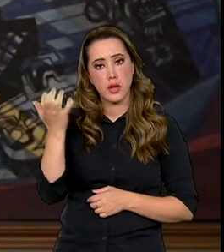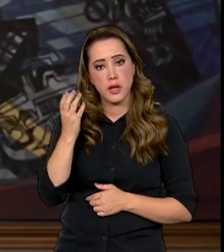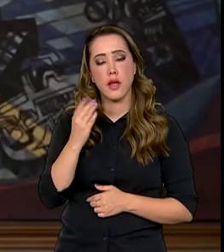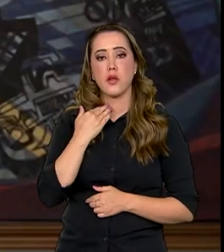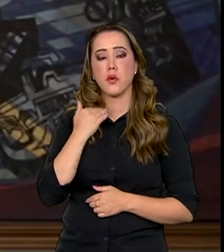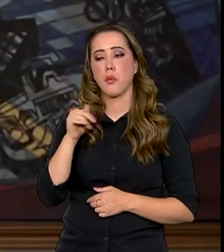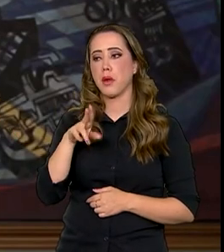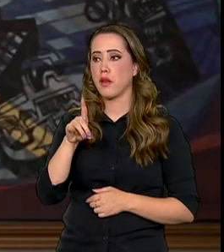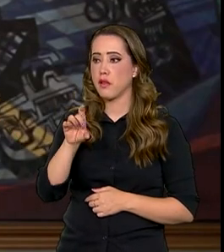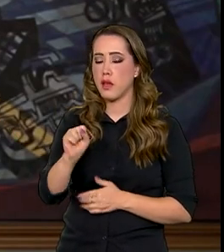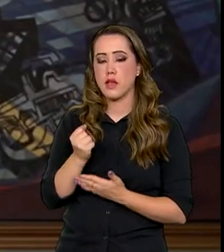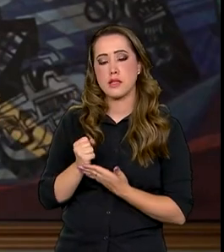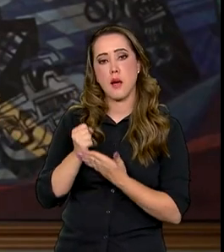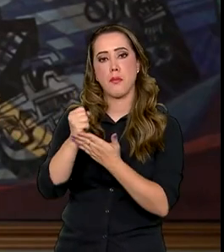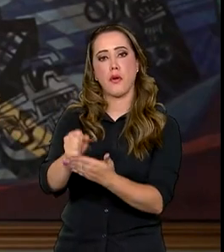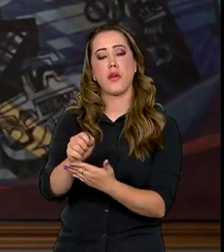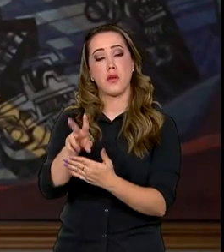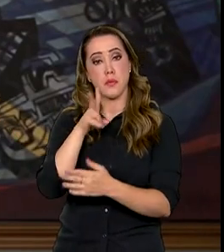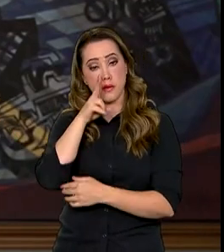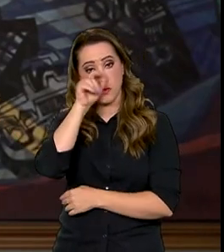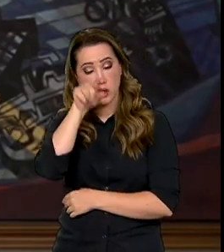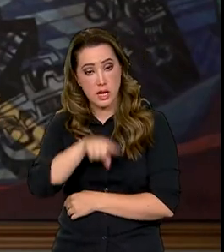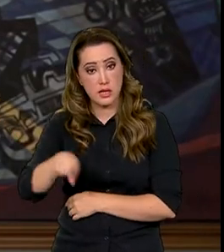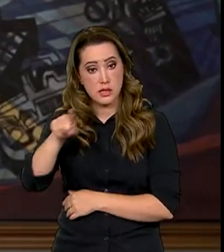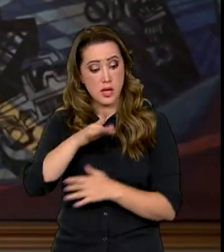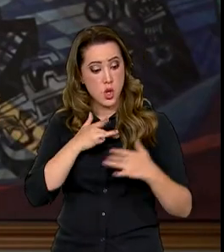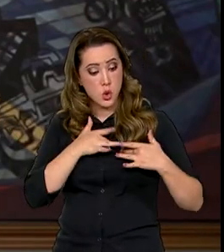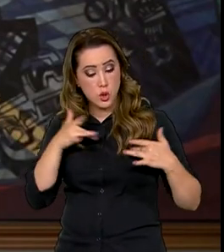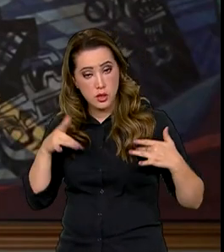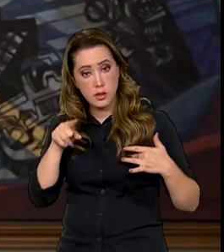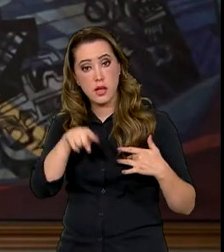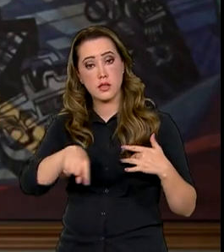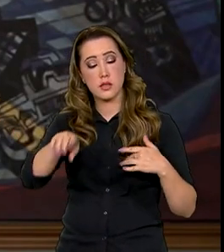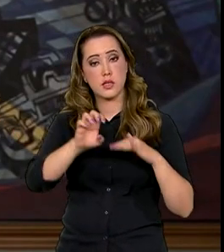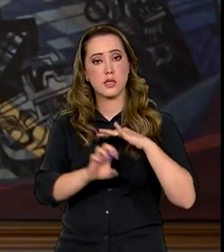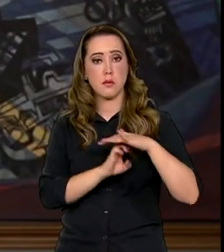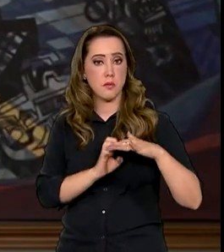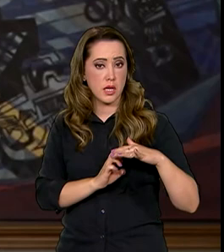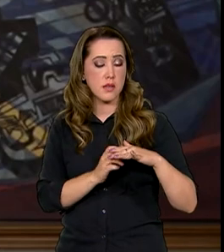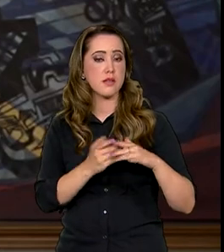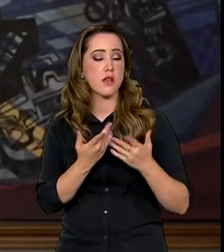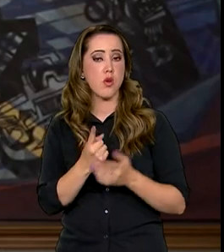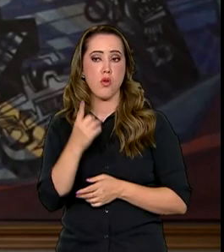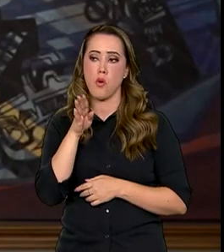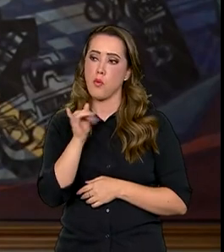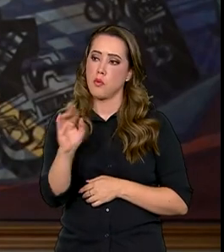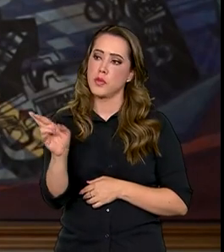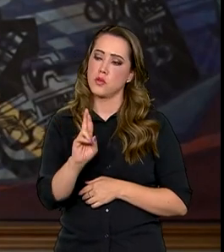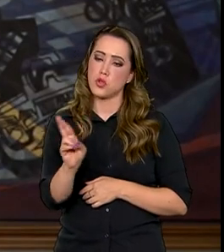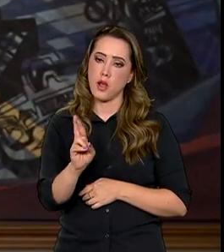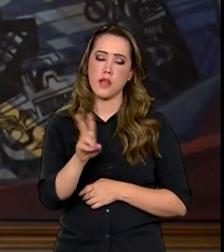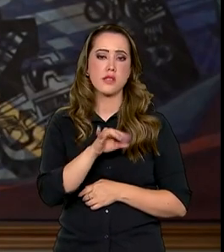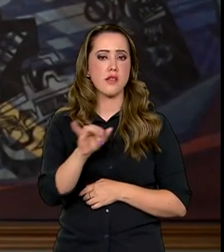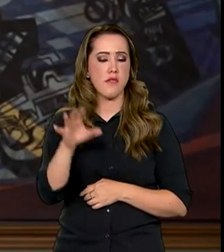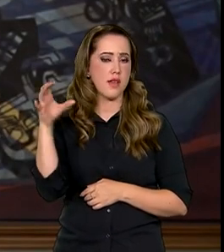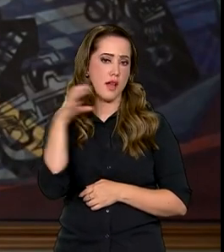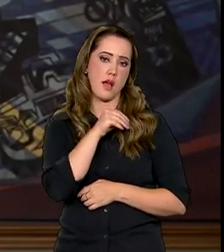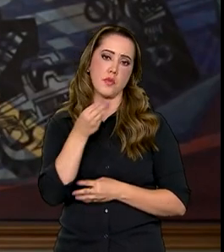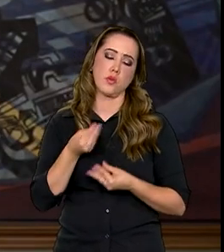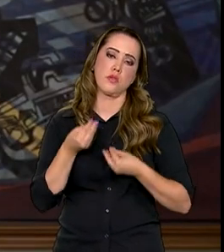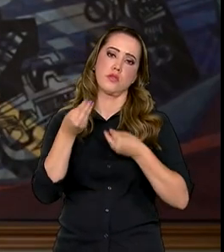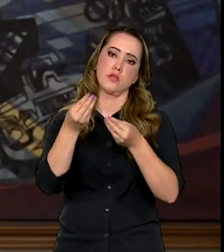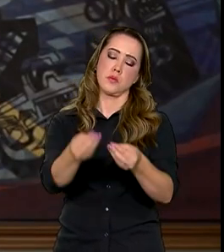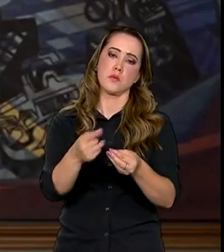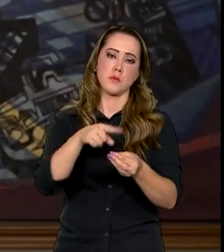o BNDES atue para fortalecer e ser solidário a essas micro e pequenas empresas. São um bilhão de reais que imediatamente já vão